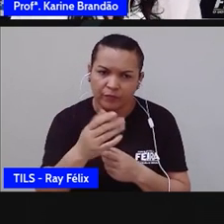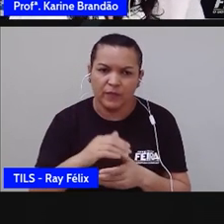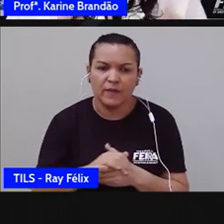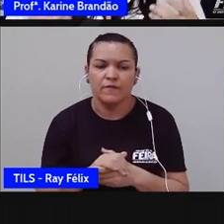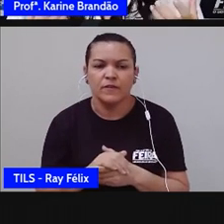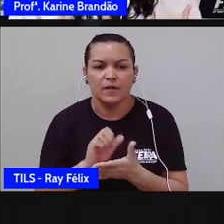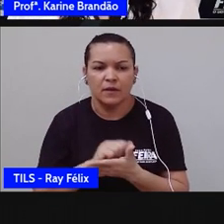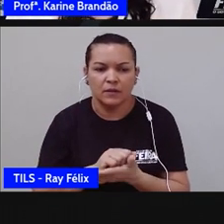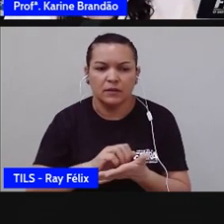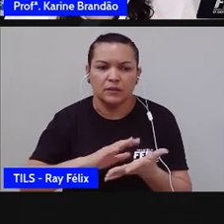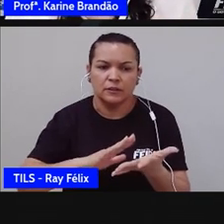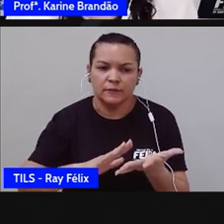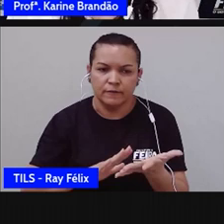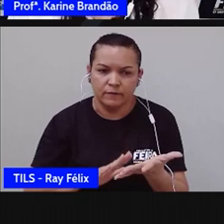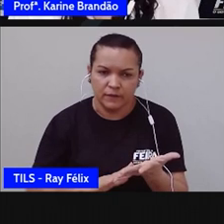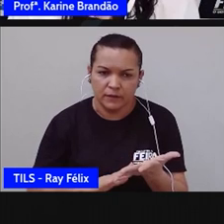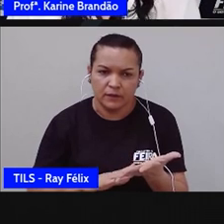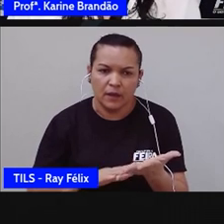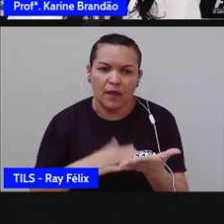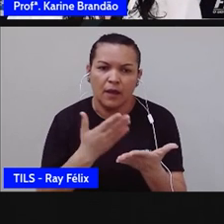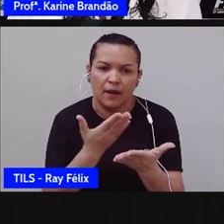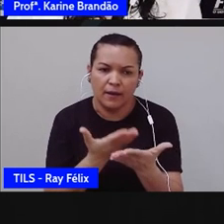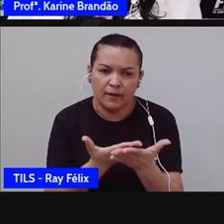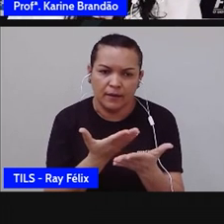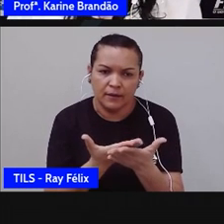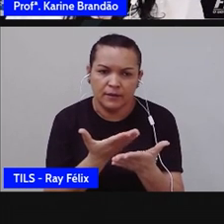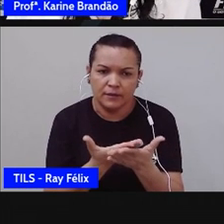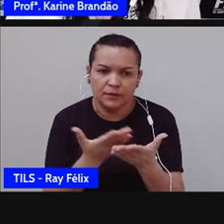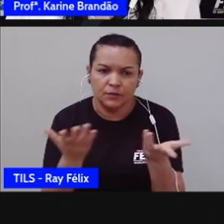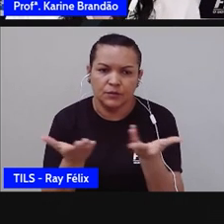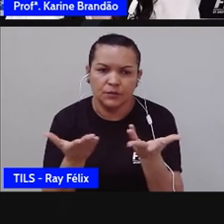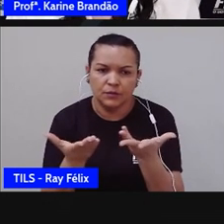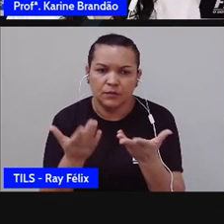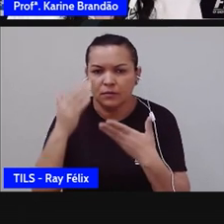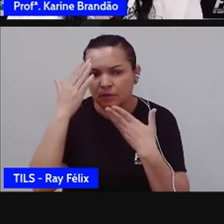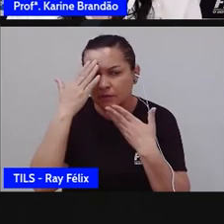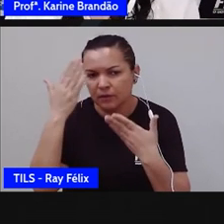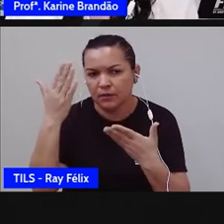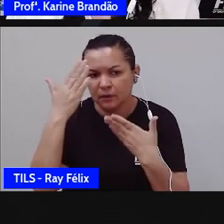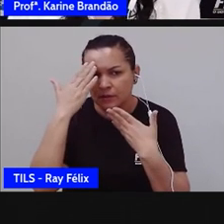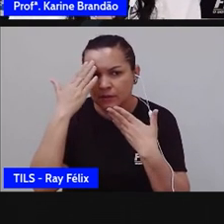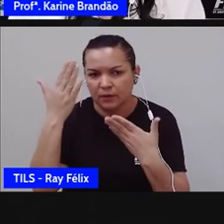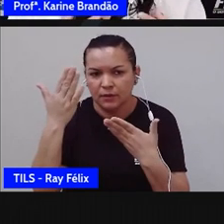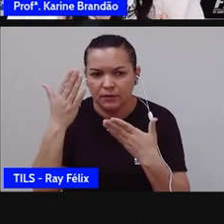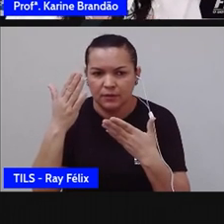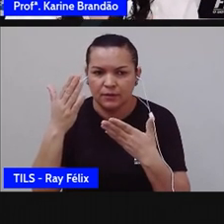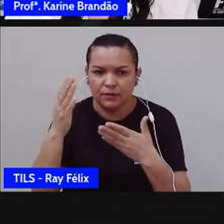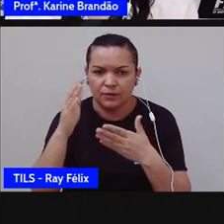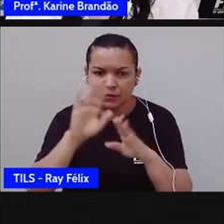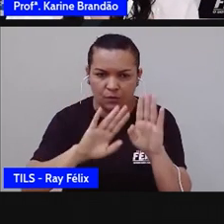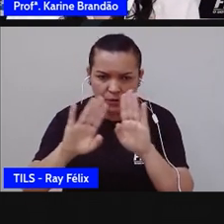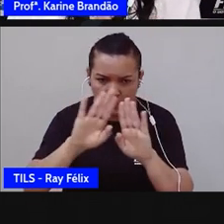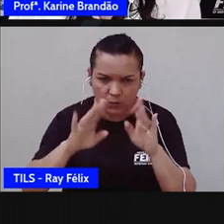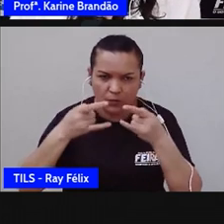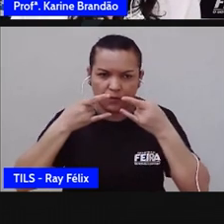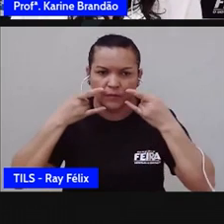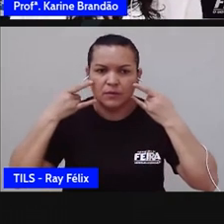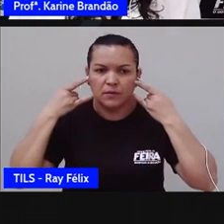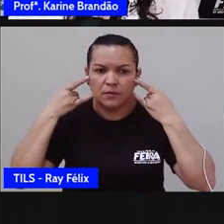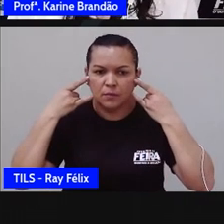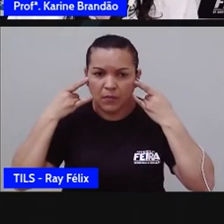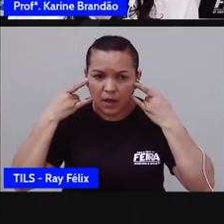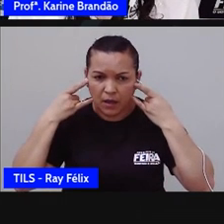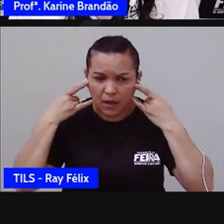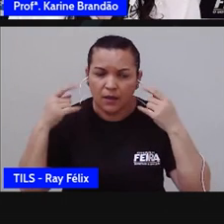as suas atividades, de fazer os seus estudos. Agora, eu agradeço, se cuidem, usem máscara, né?